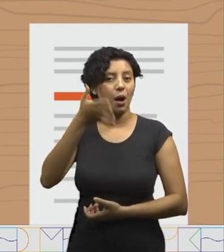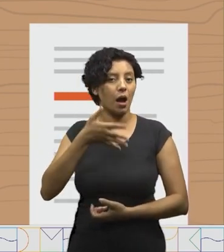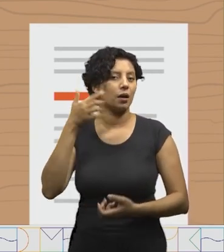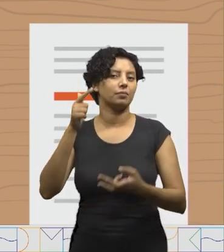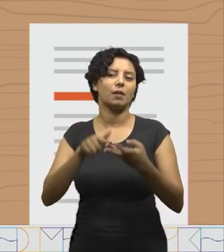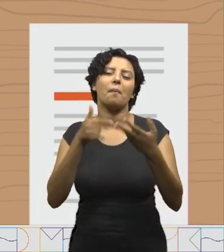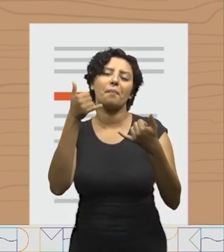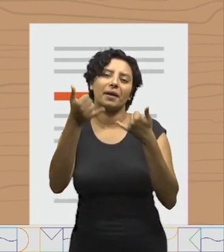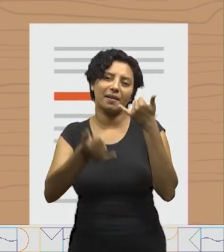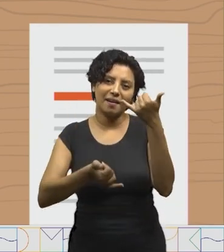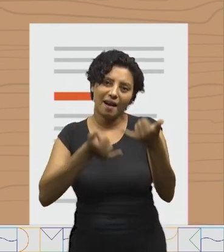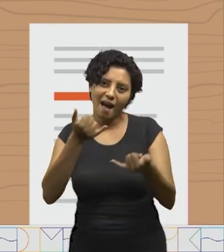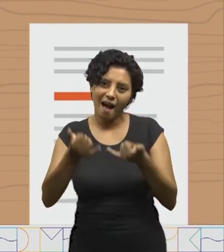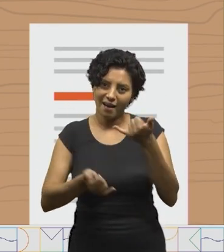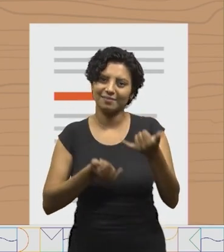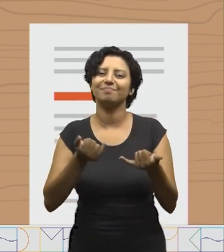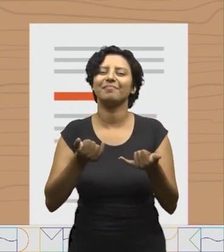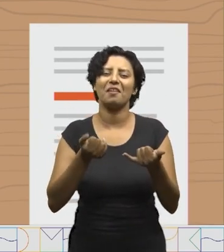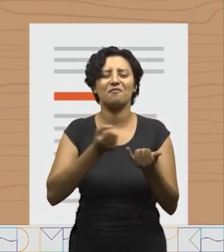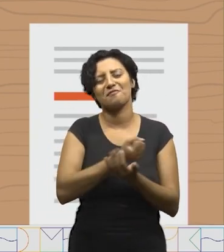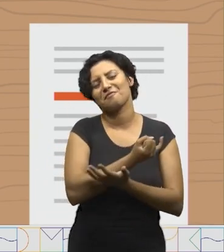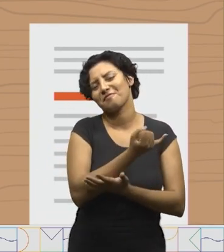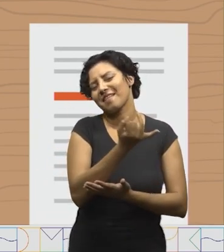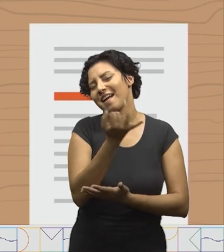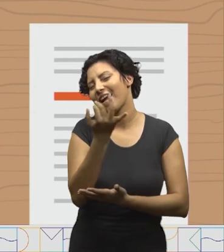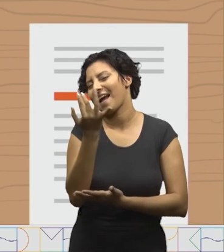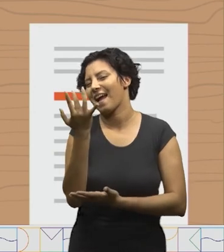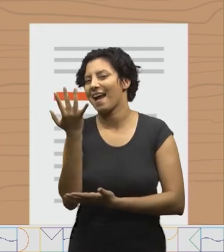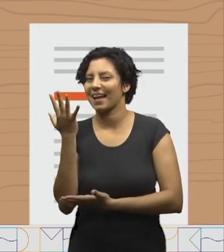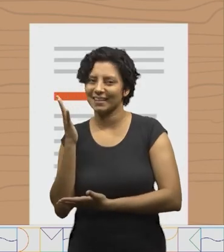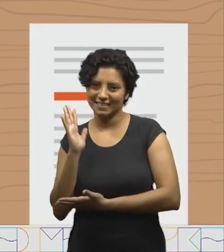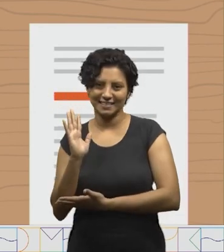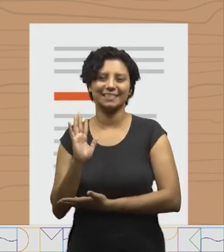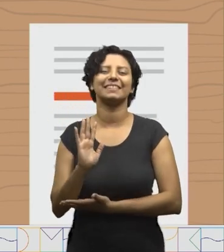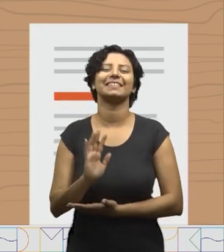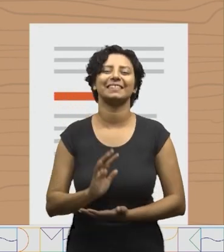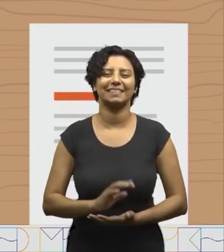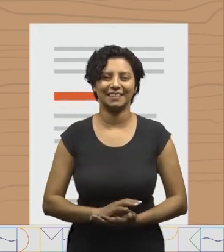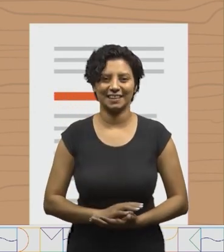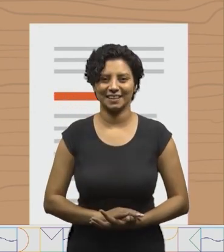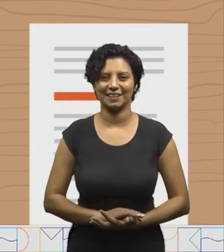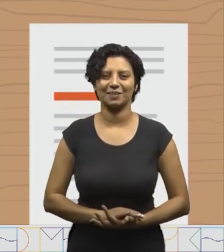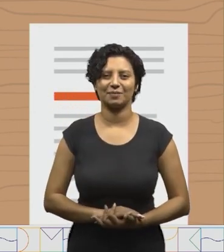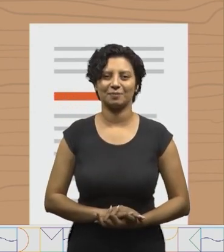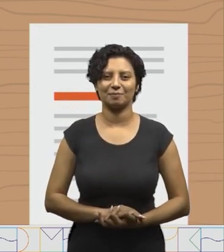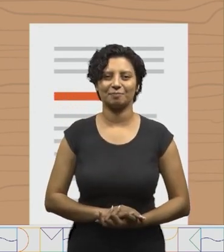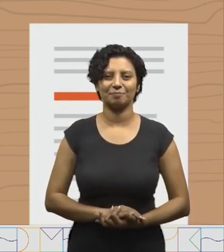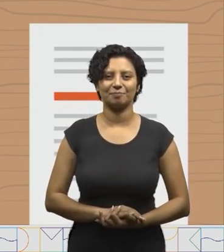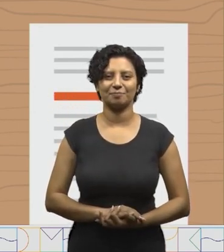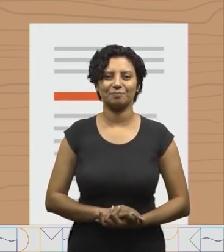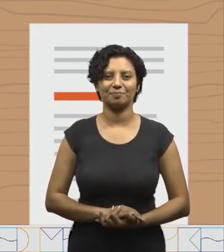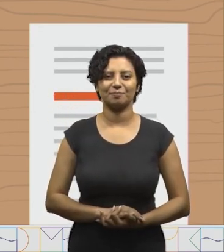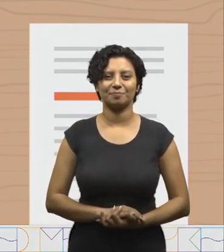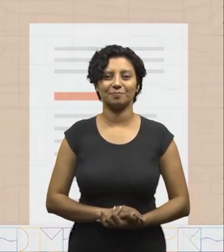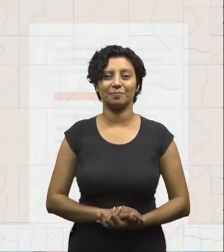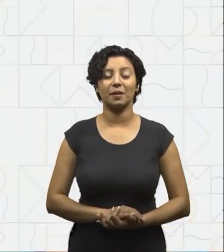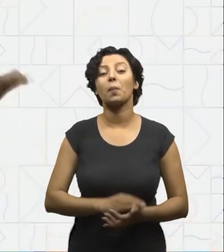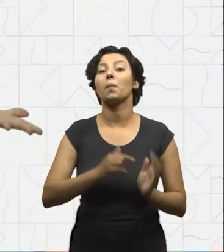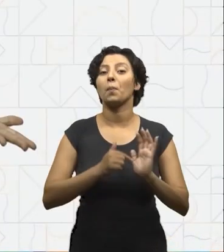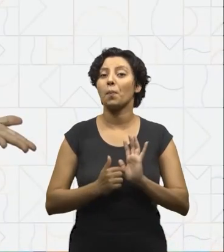recitar, divertir e em muitas outras situações.